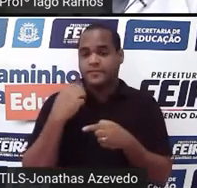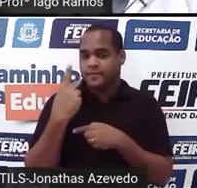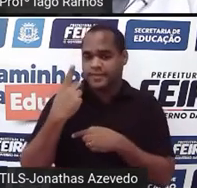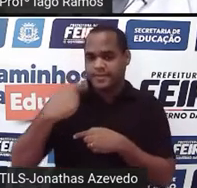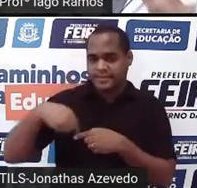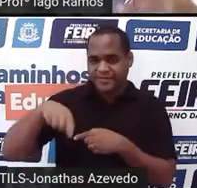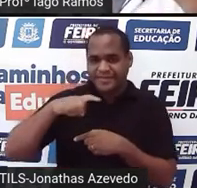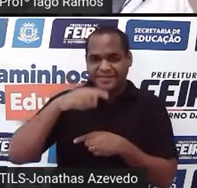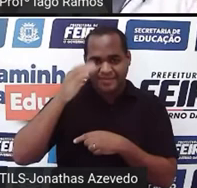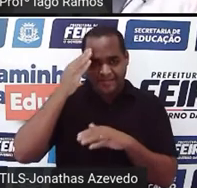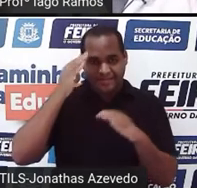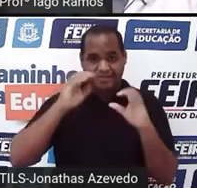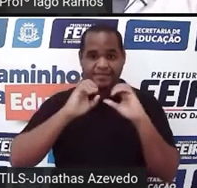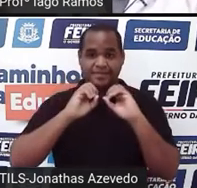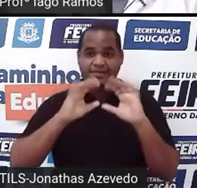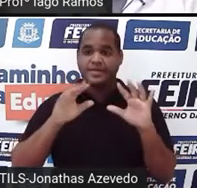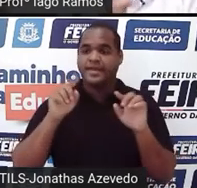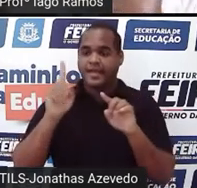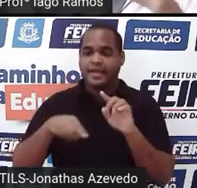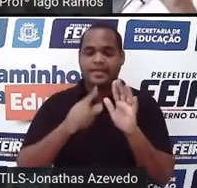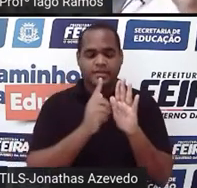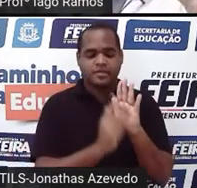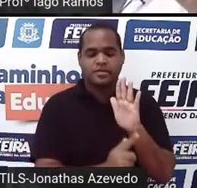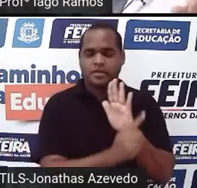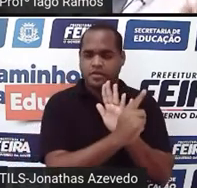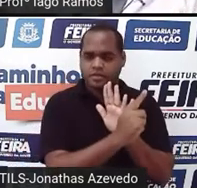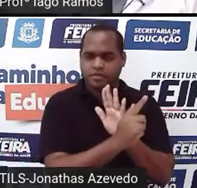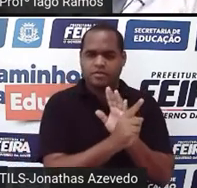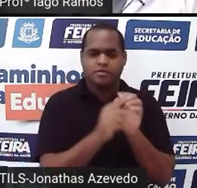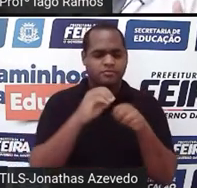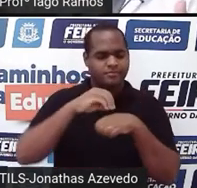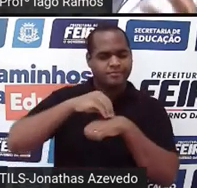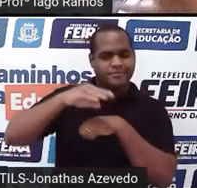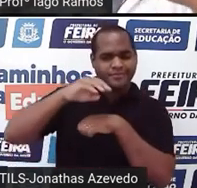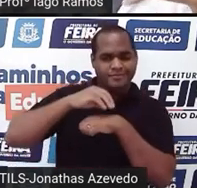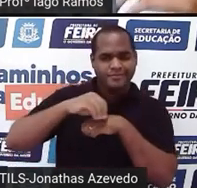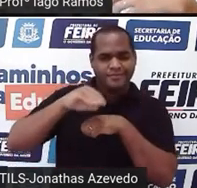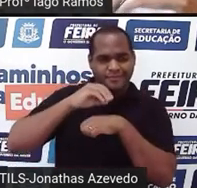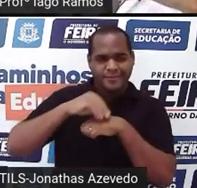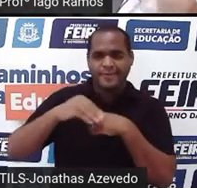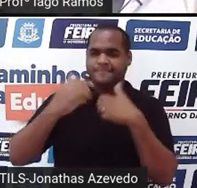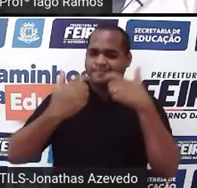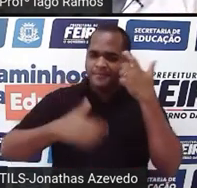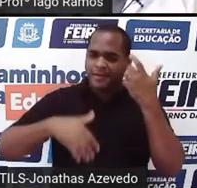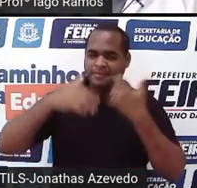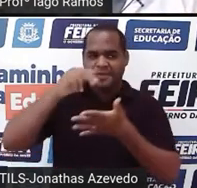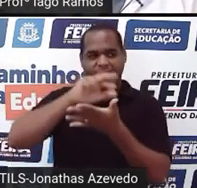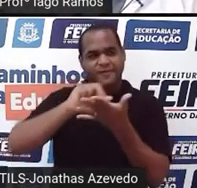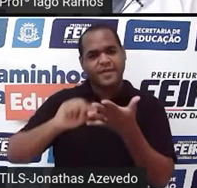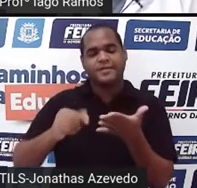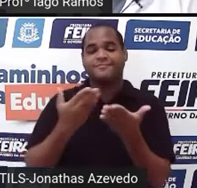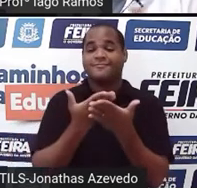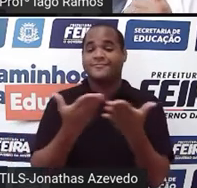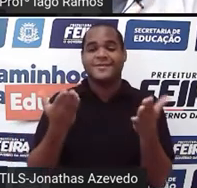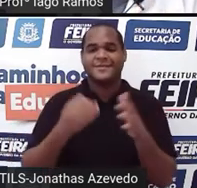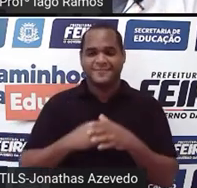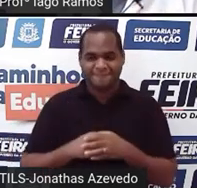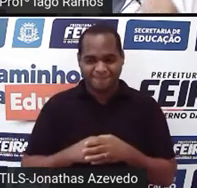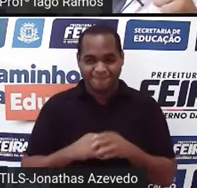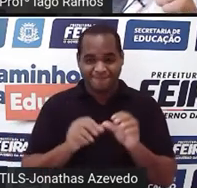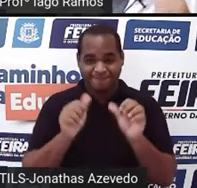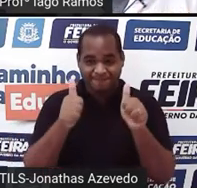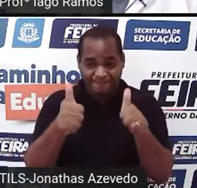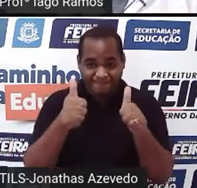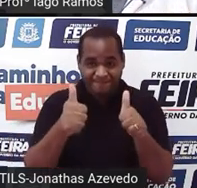o que é que o gráfico está trazendo de mensagem para nós. Beleza?